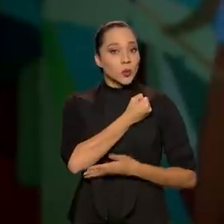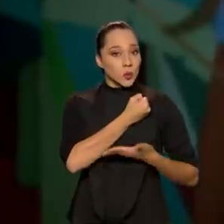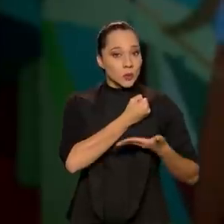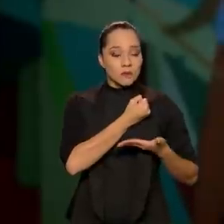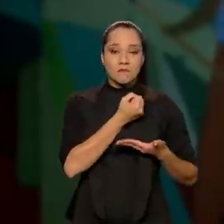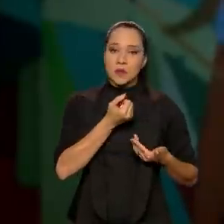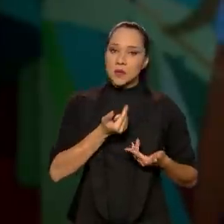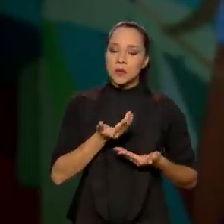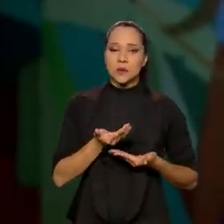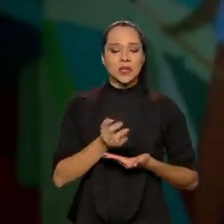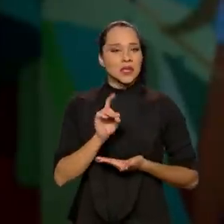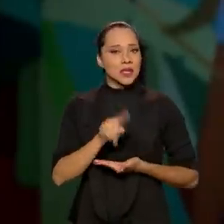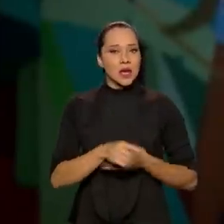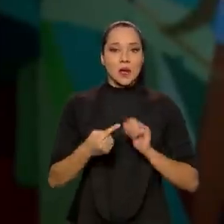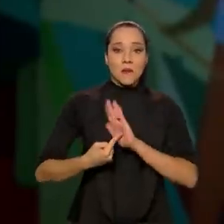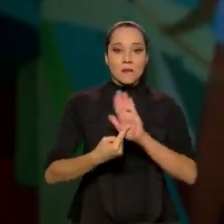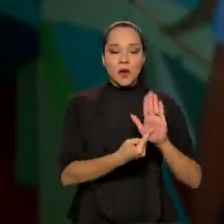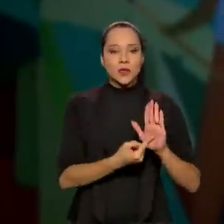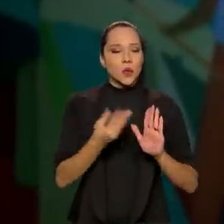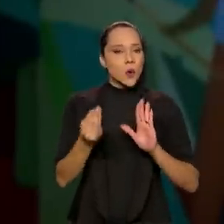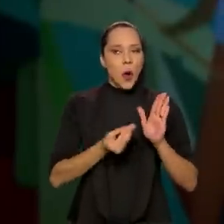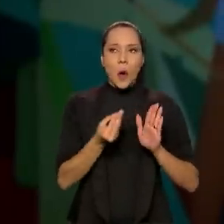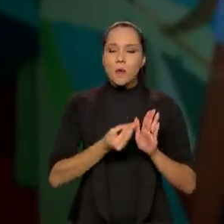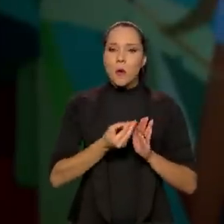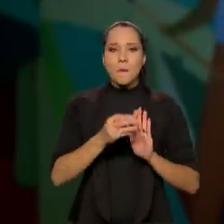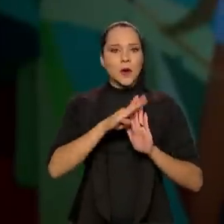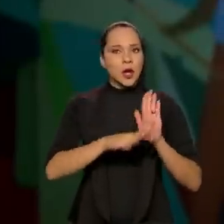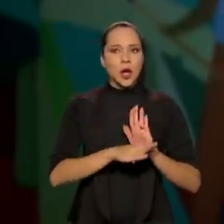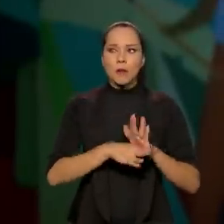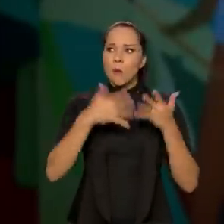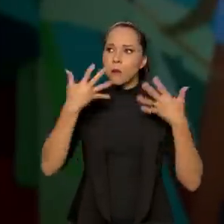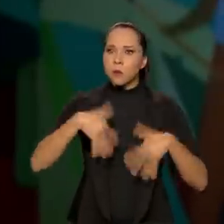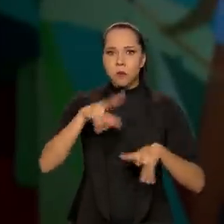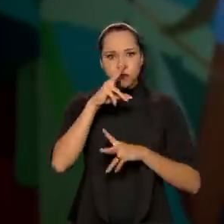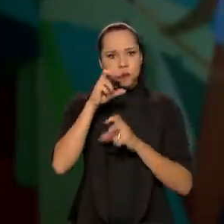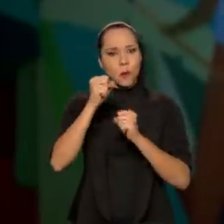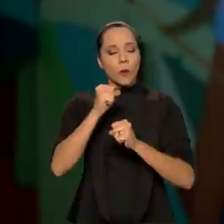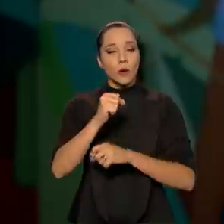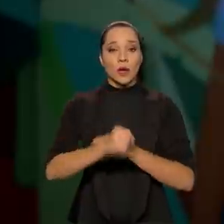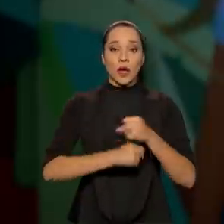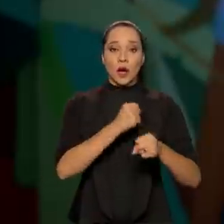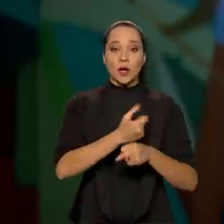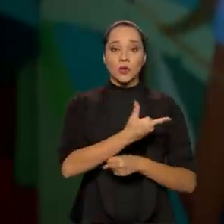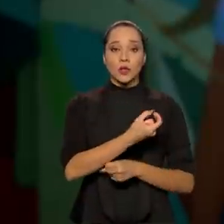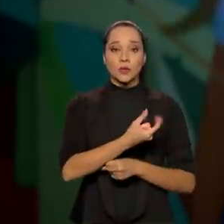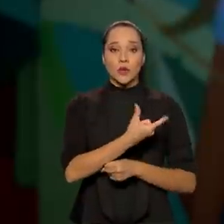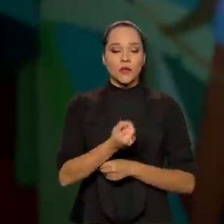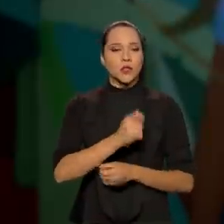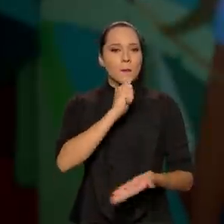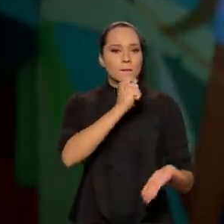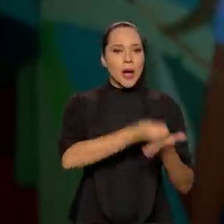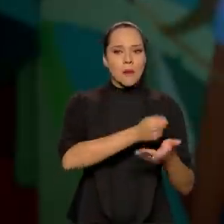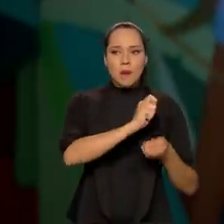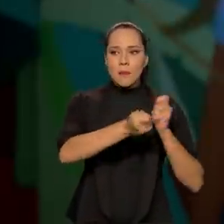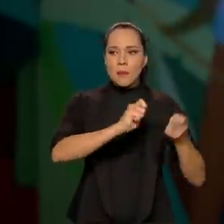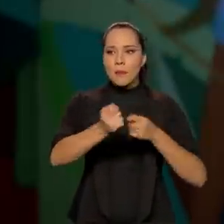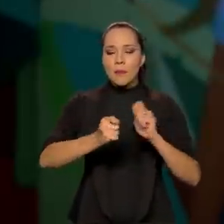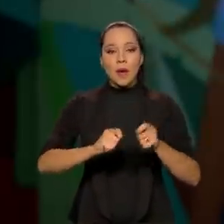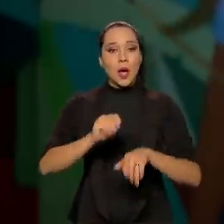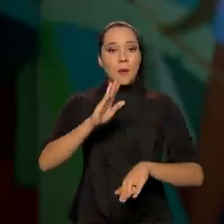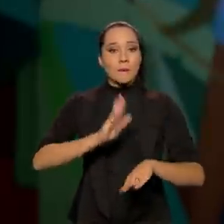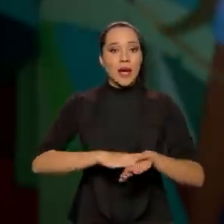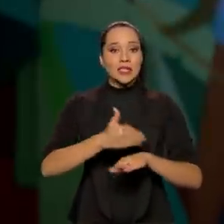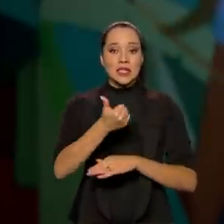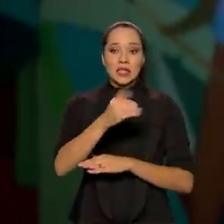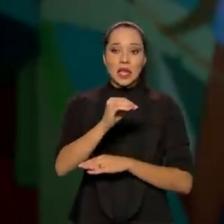que mostra a grandiosidade do programa. Só em 2020, nós pagamos de auxílio emergencial mais do que